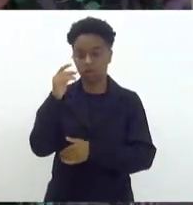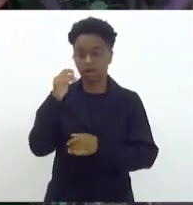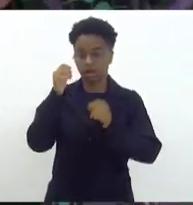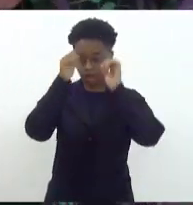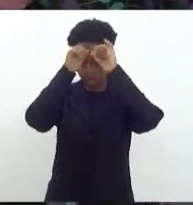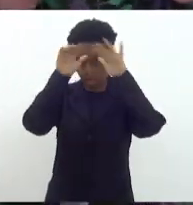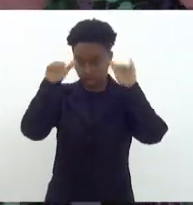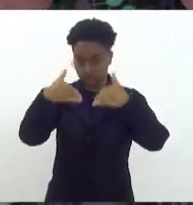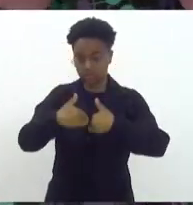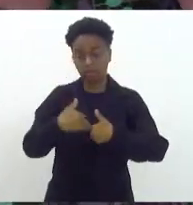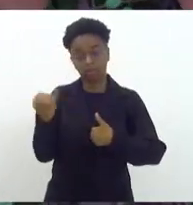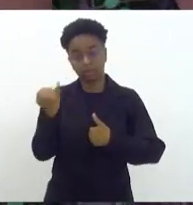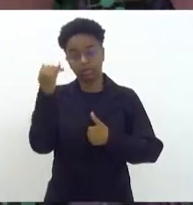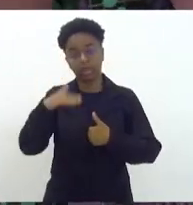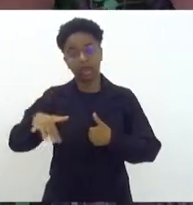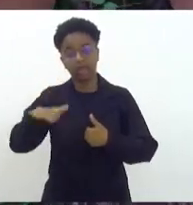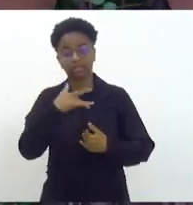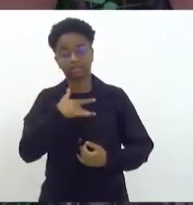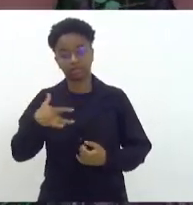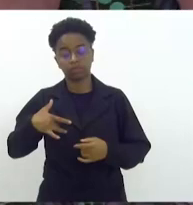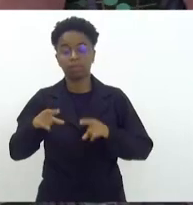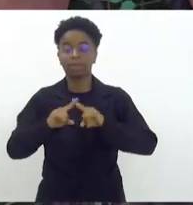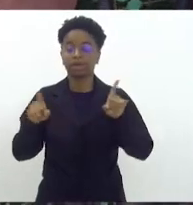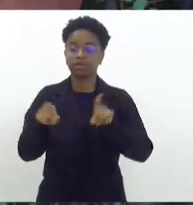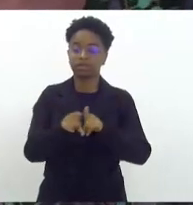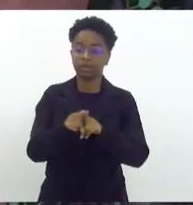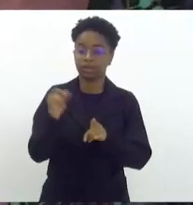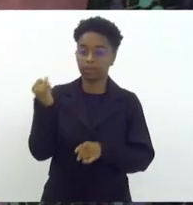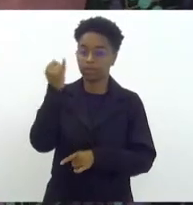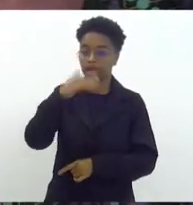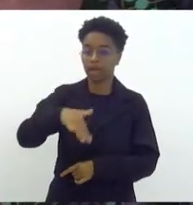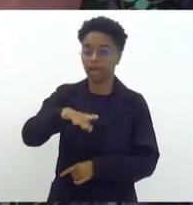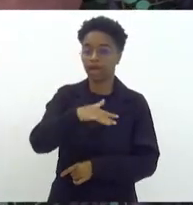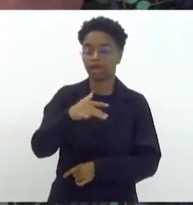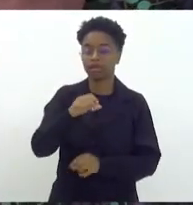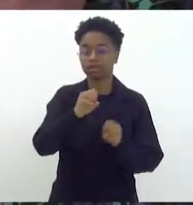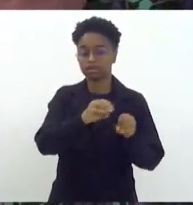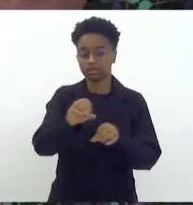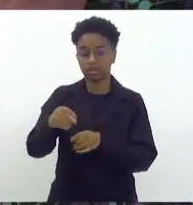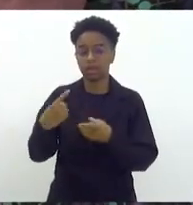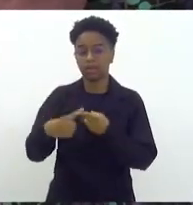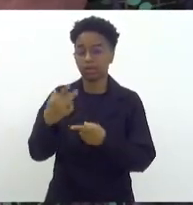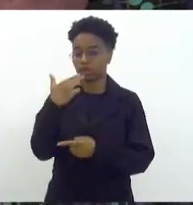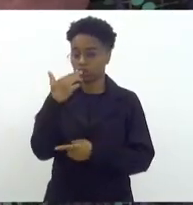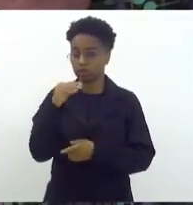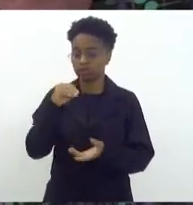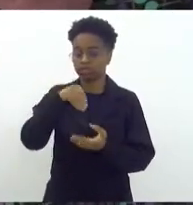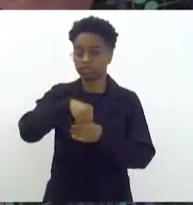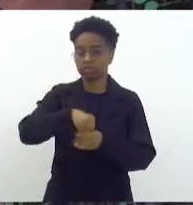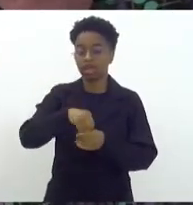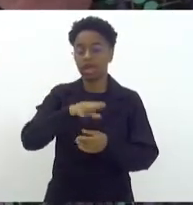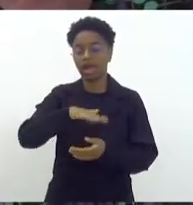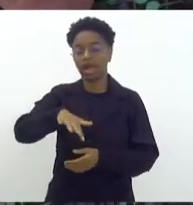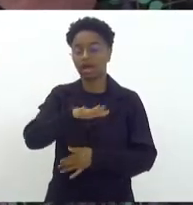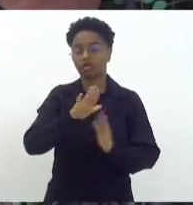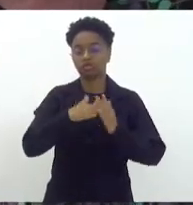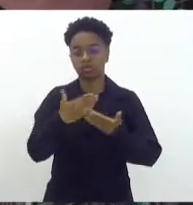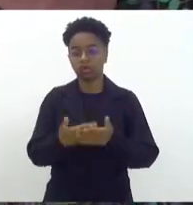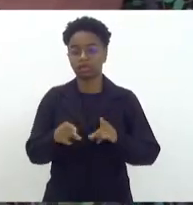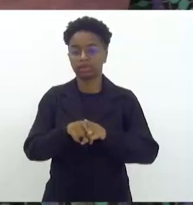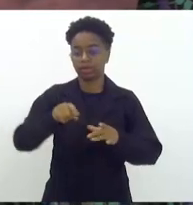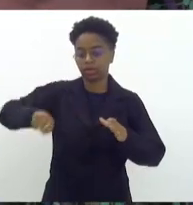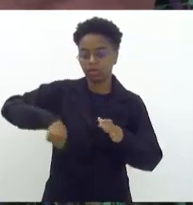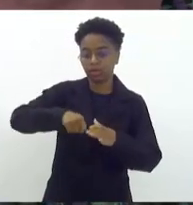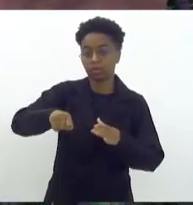na rede de saúde, mas também na rede de ensino, para que as nutricionistas dos departamentos de alimentação escolar, para que as cozinheiras,